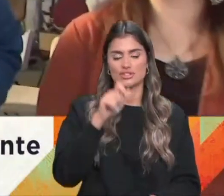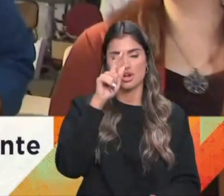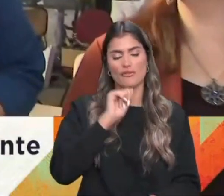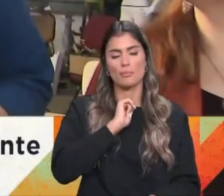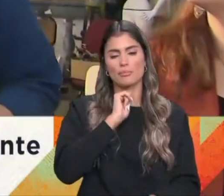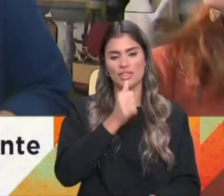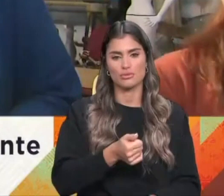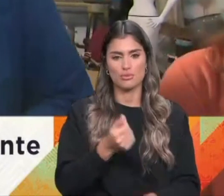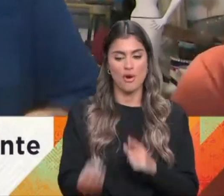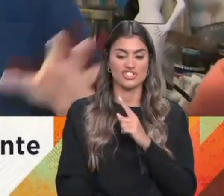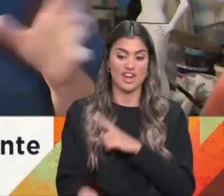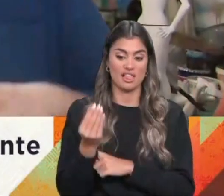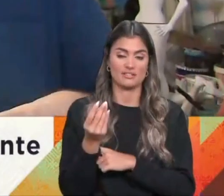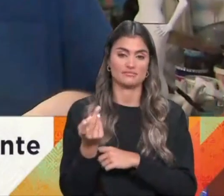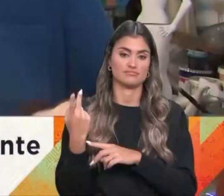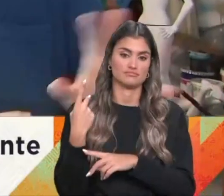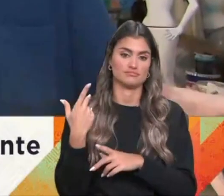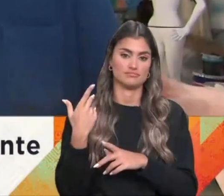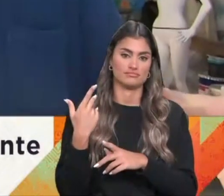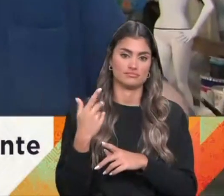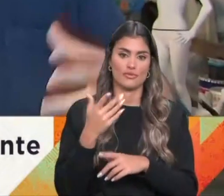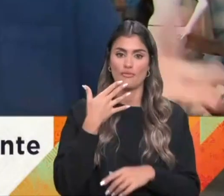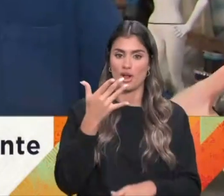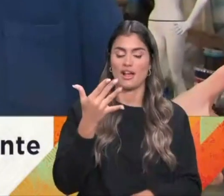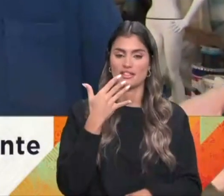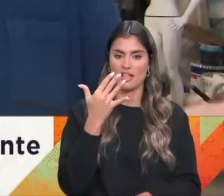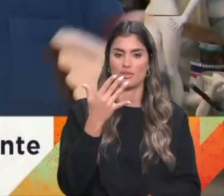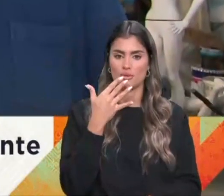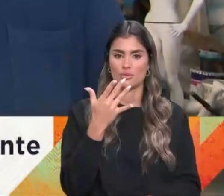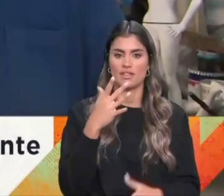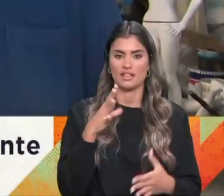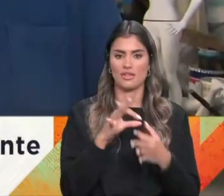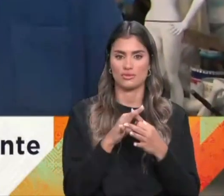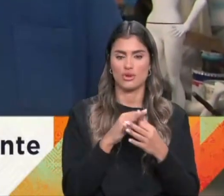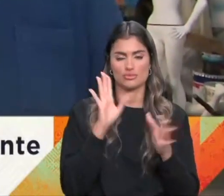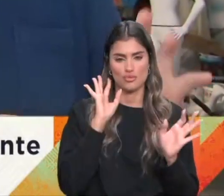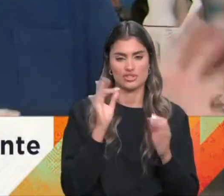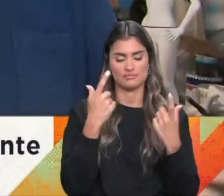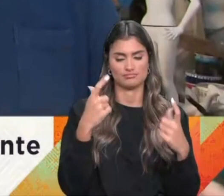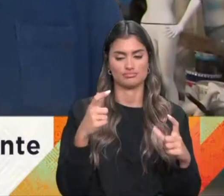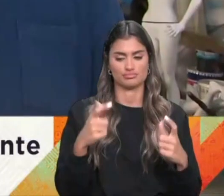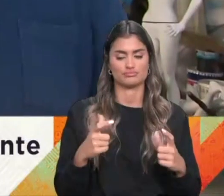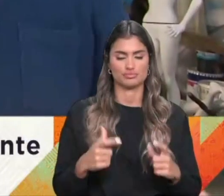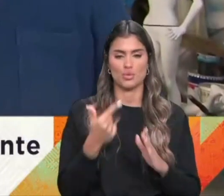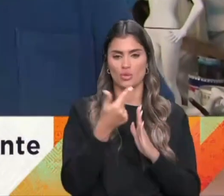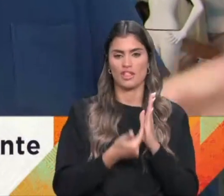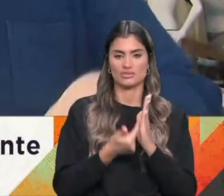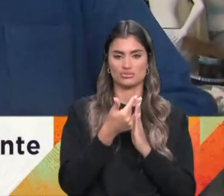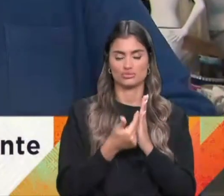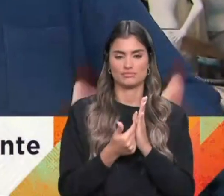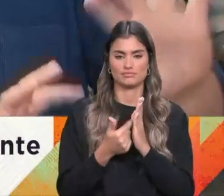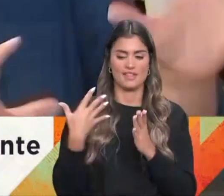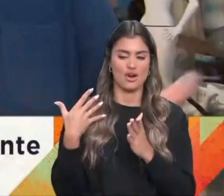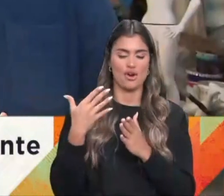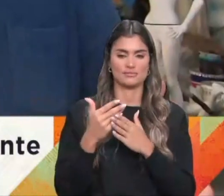Sim, aquilo que nos chegou até hoje foram as partes cantadas que estavam anexas às partituras, portanto essa zona de texto chegou até hoje a